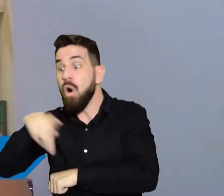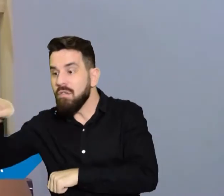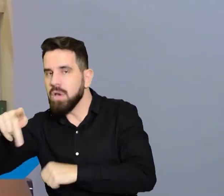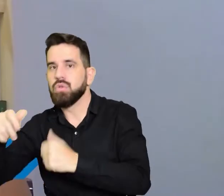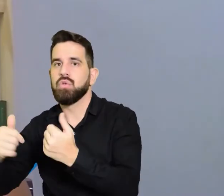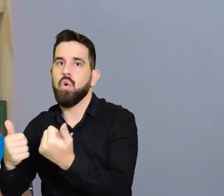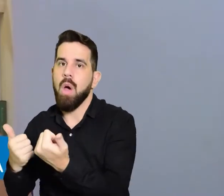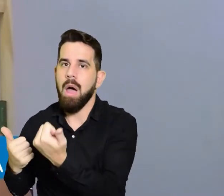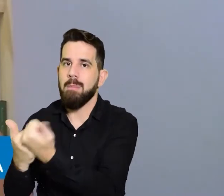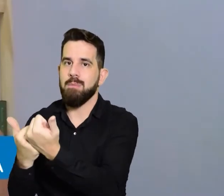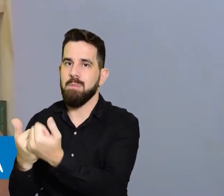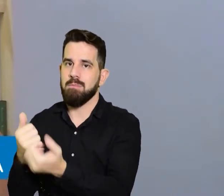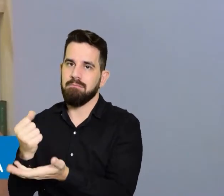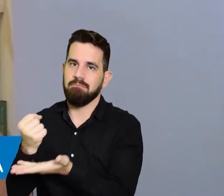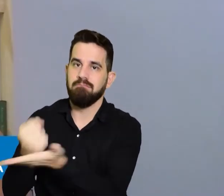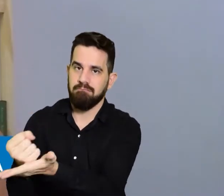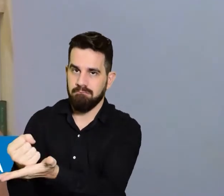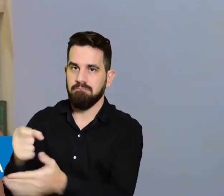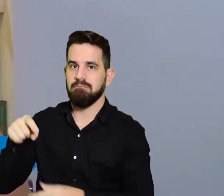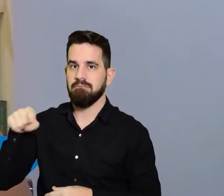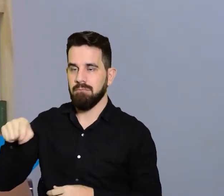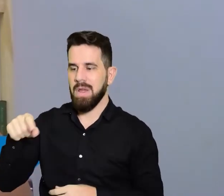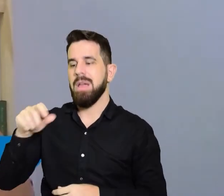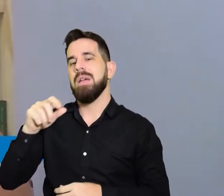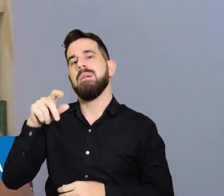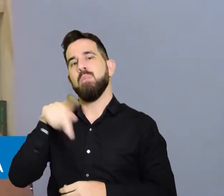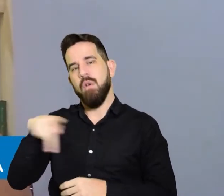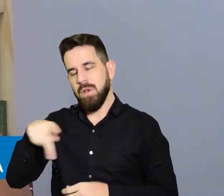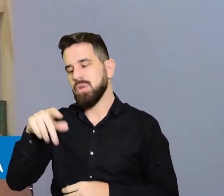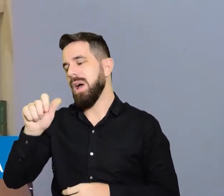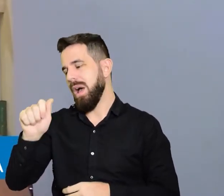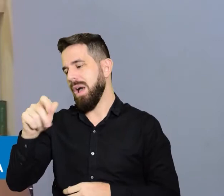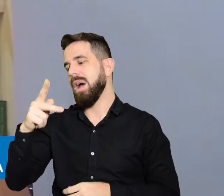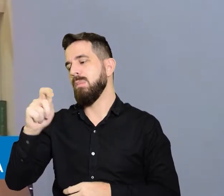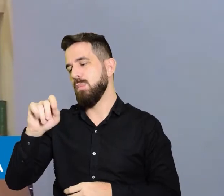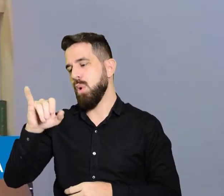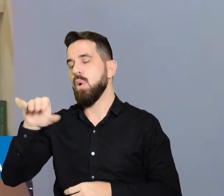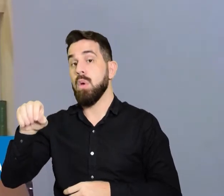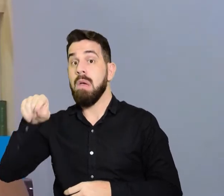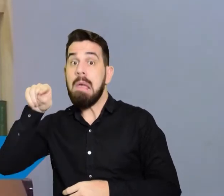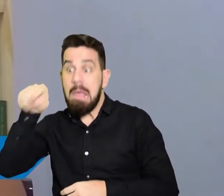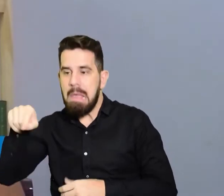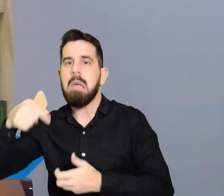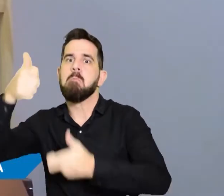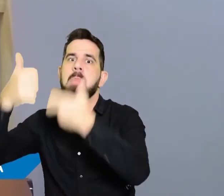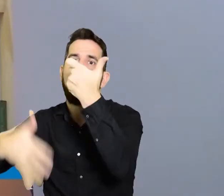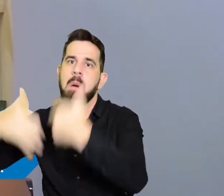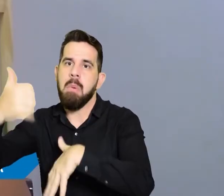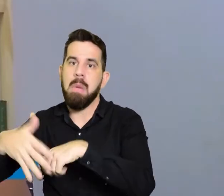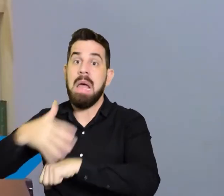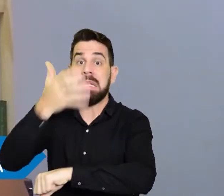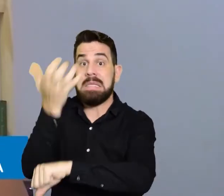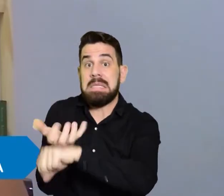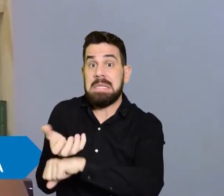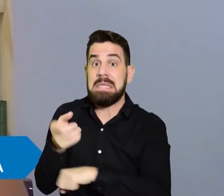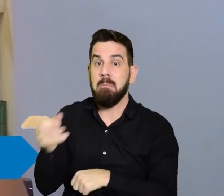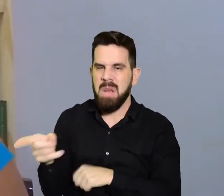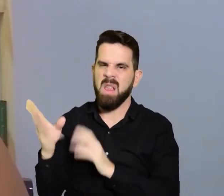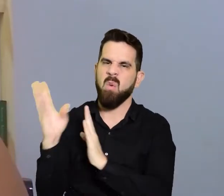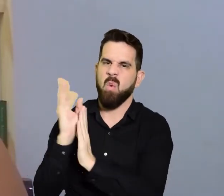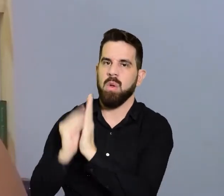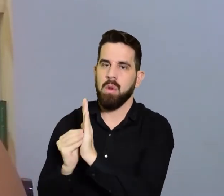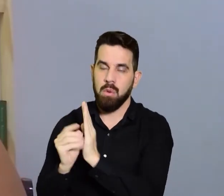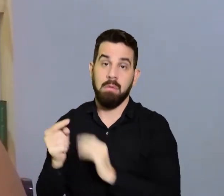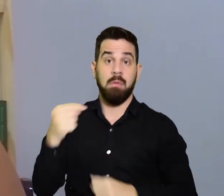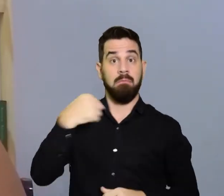a responsabilidade de auxiliar no conteúdo da disciplina, e essa não é a